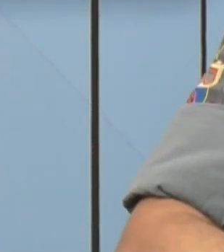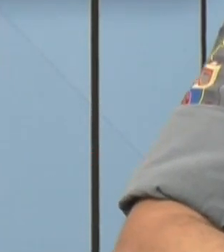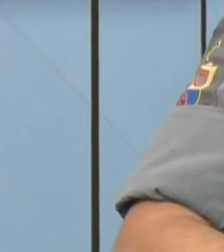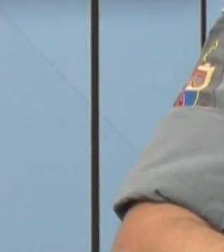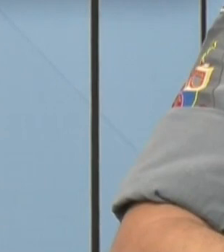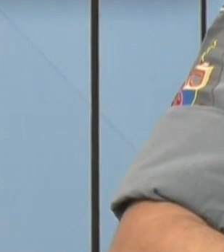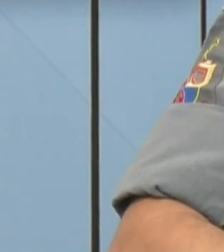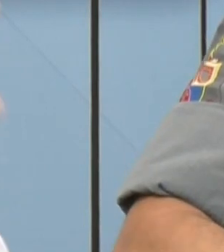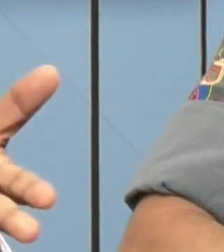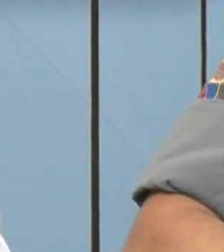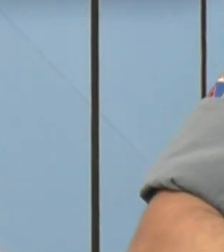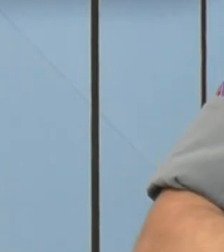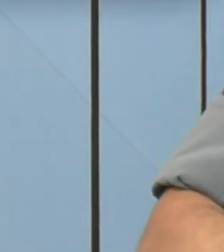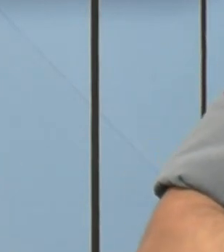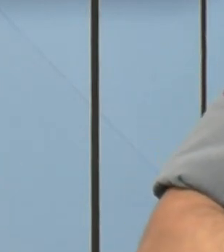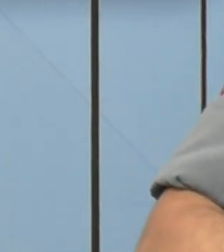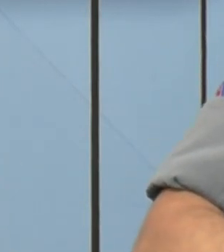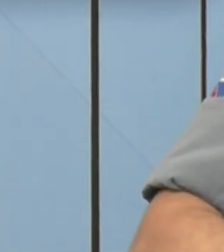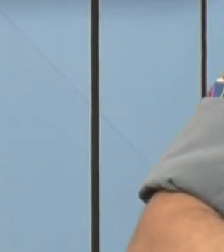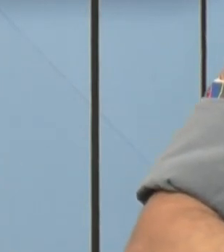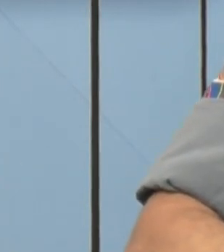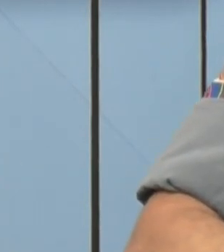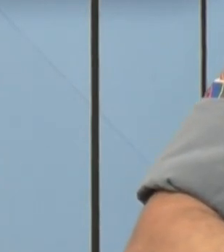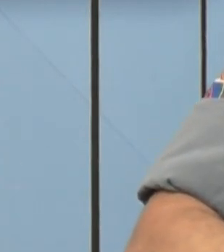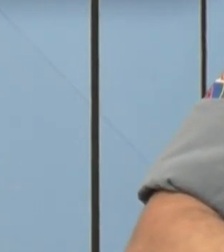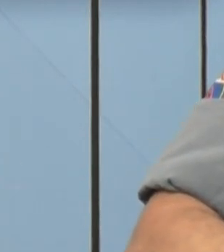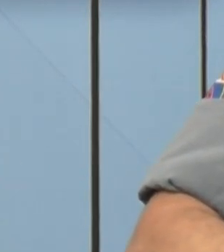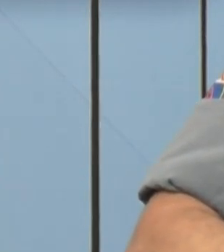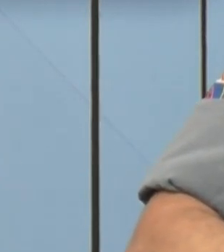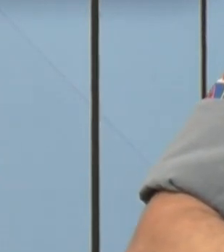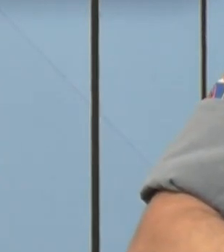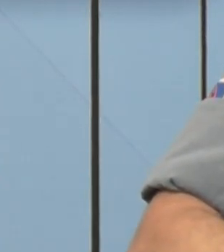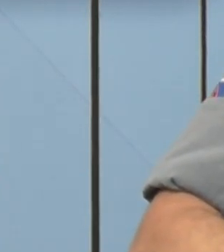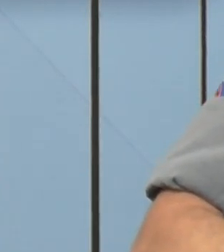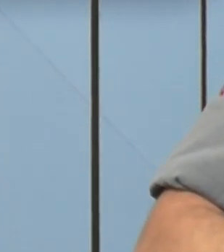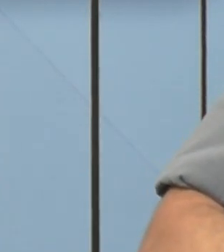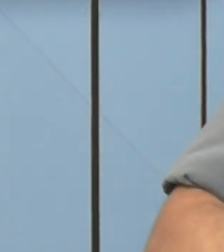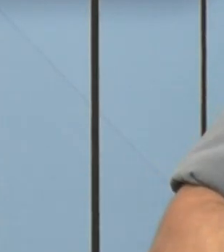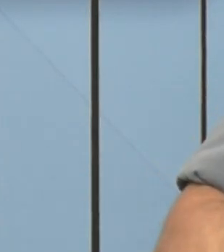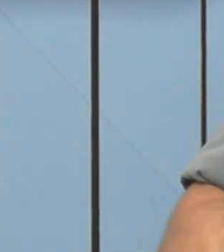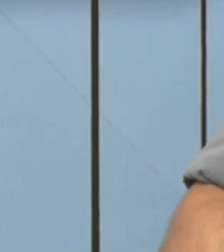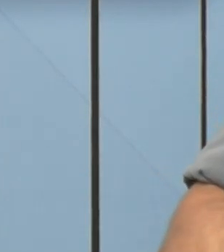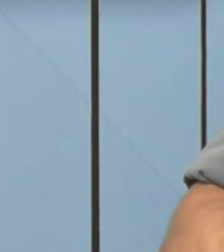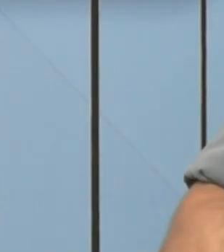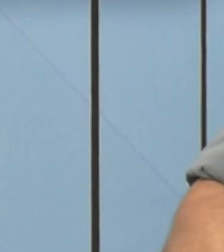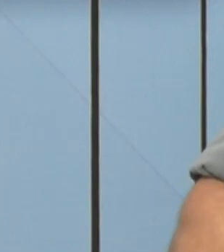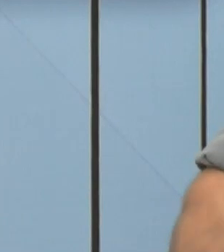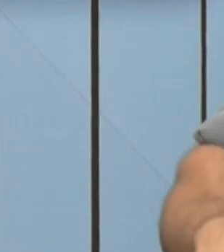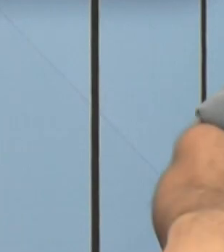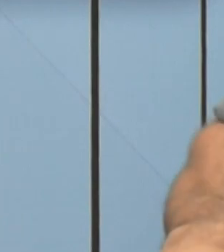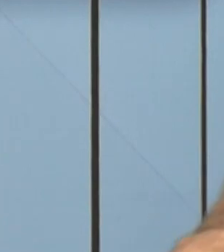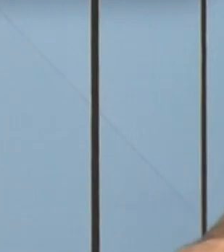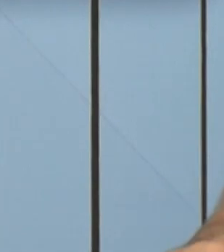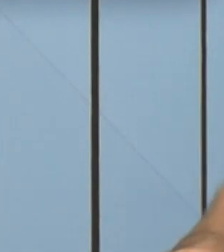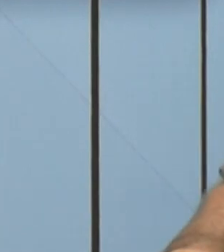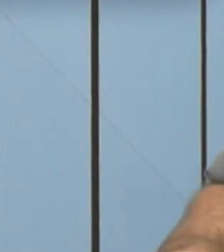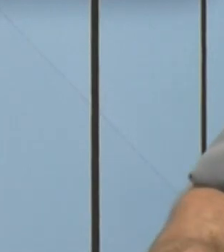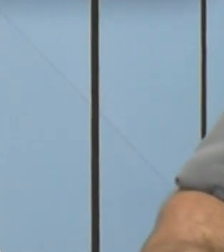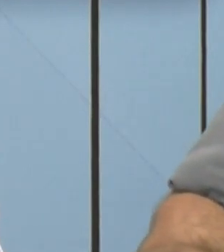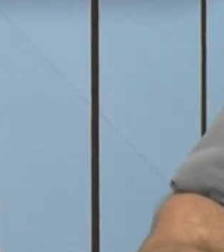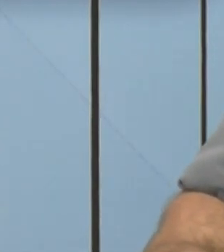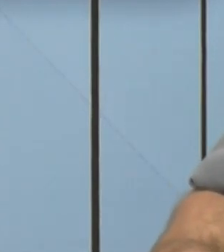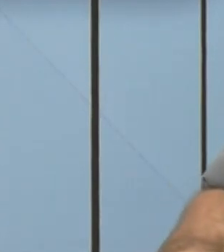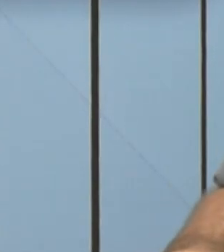Ana que é do Sepagre que deve ter um agravamento para o nosso futuro